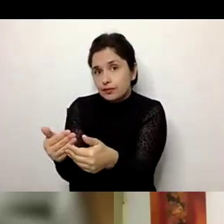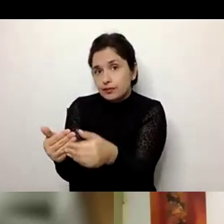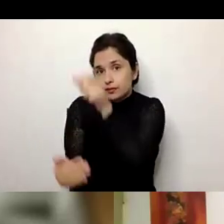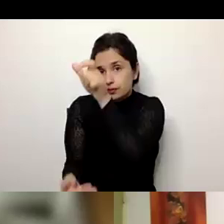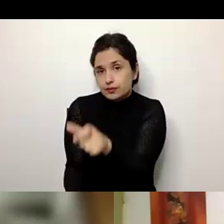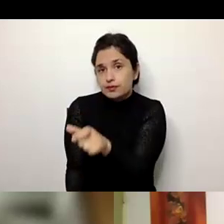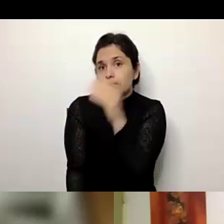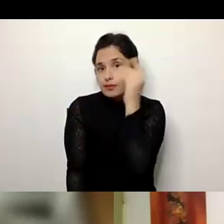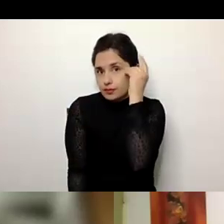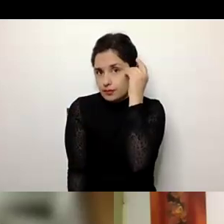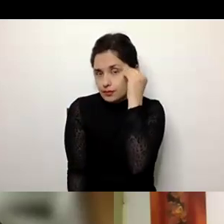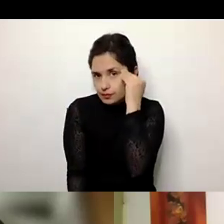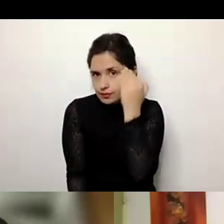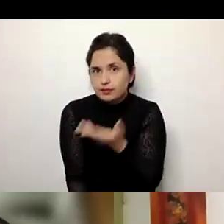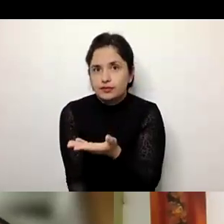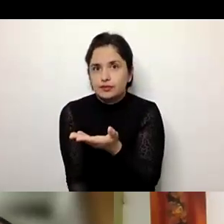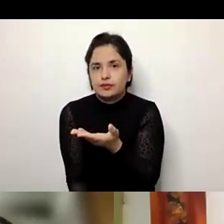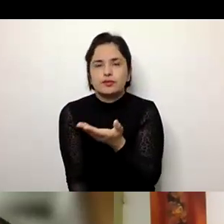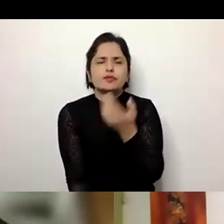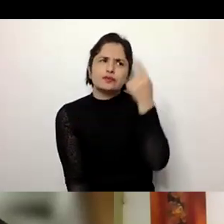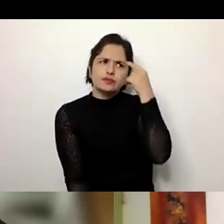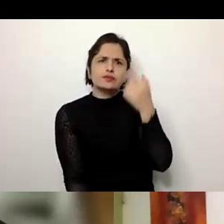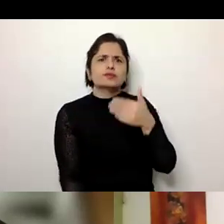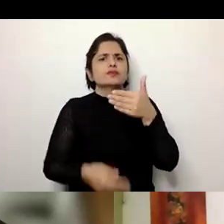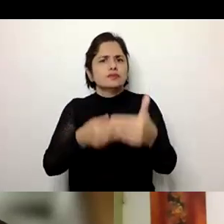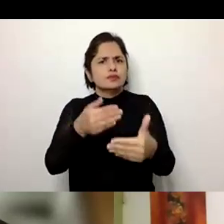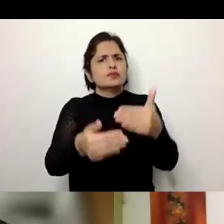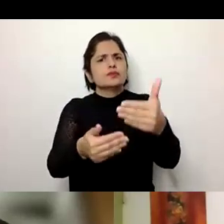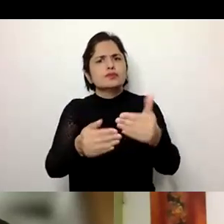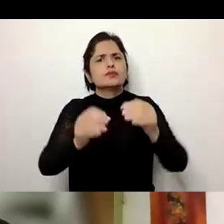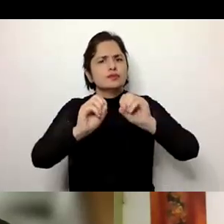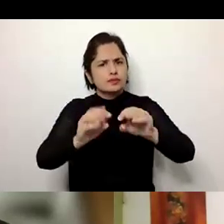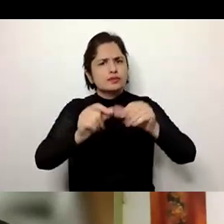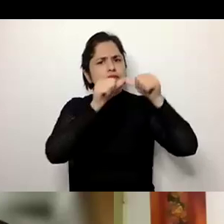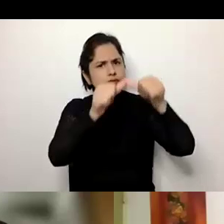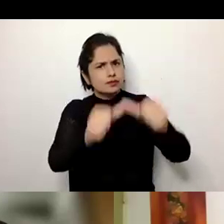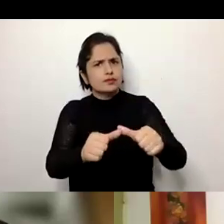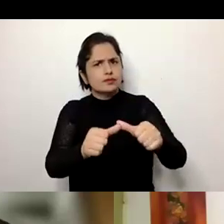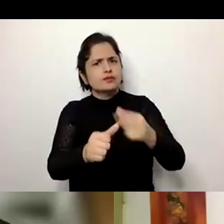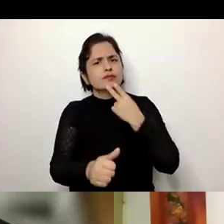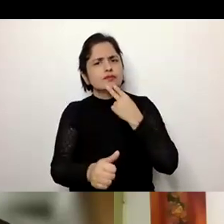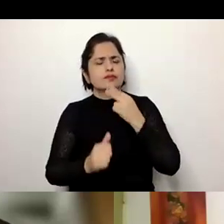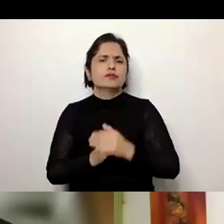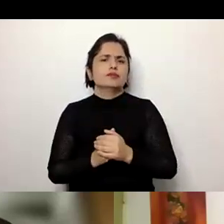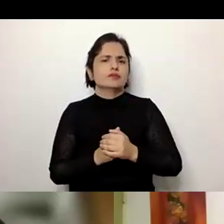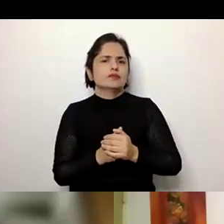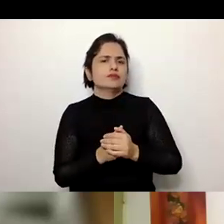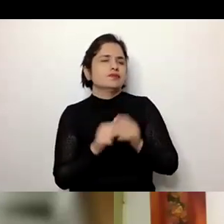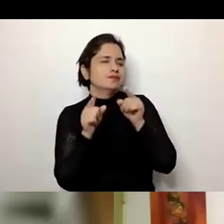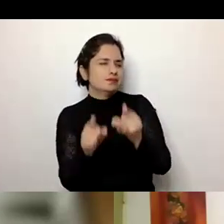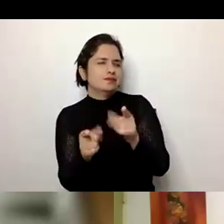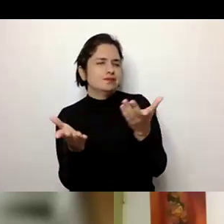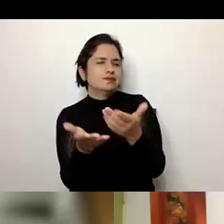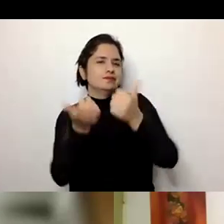adulta e sobre todo pensando neste processo de uma educação permanente e para a vida e que esse é como um dos